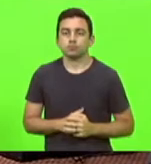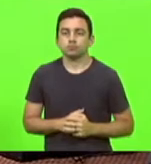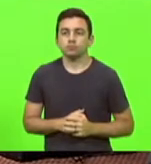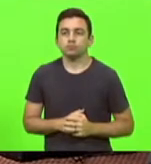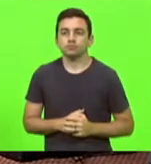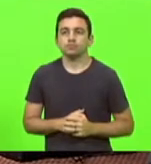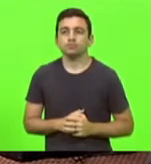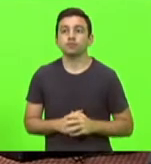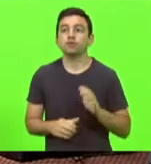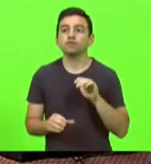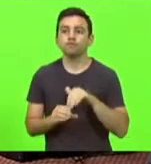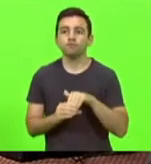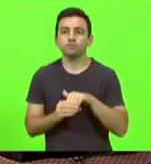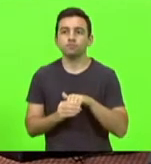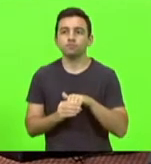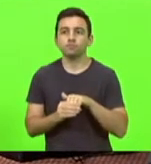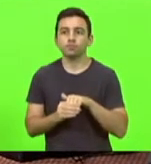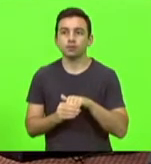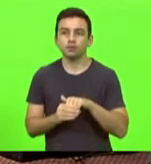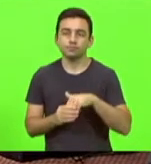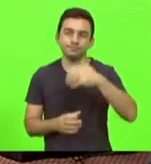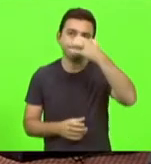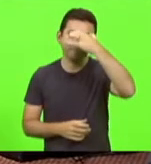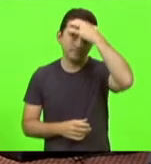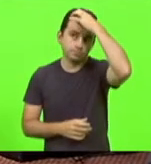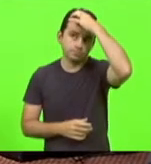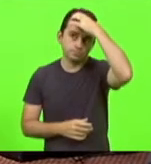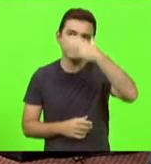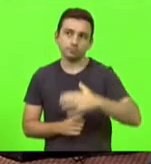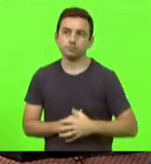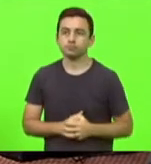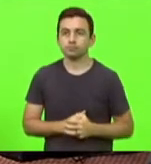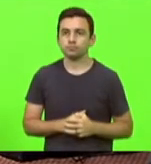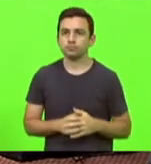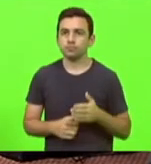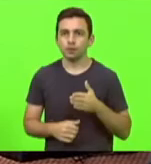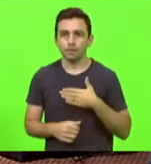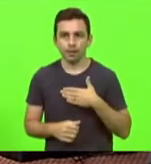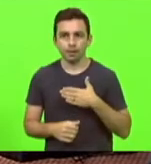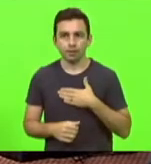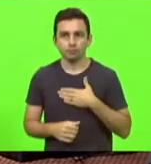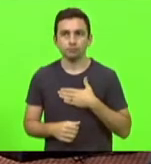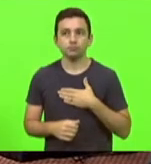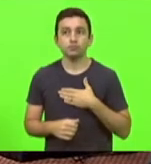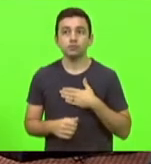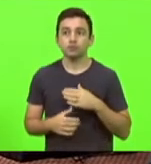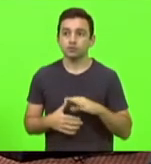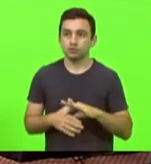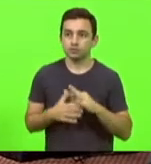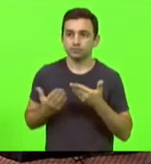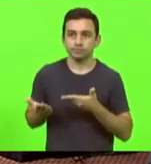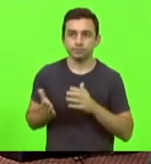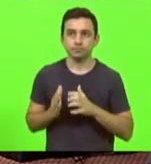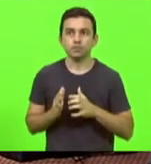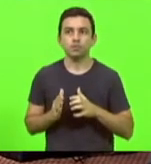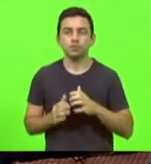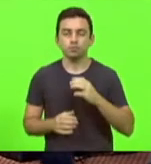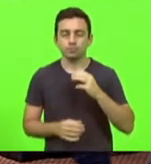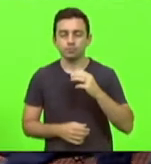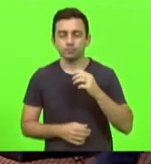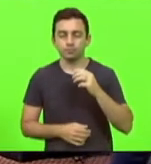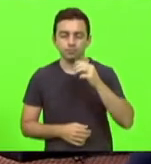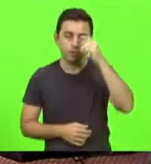vota o deputado Coronel Mossellin? Seguindo a minha líder da bancada, eu voto o deputado Maurício Scudillac.